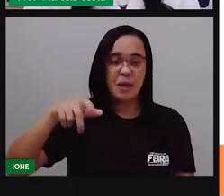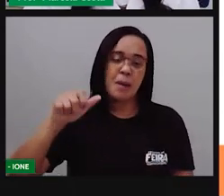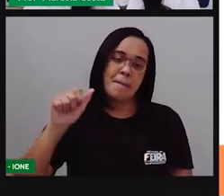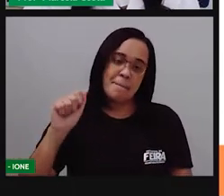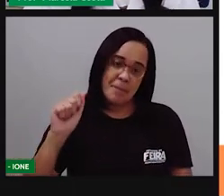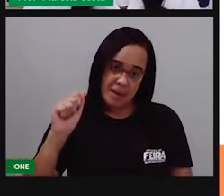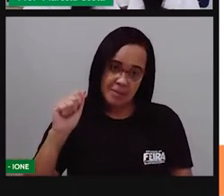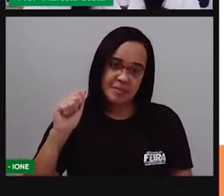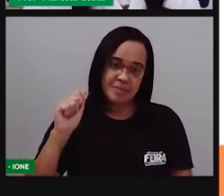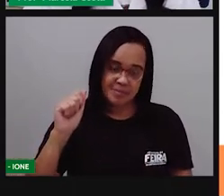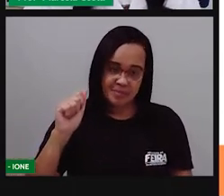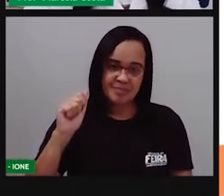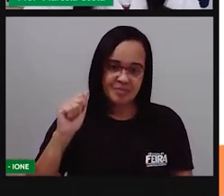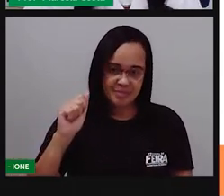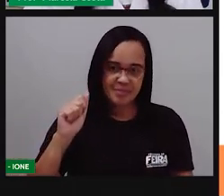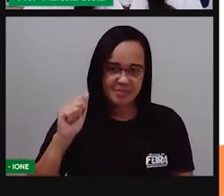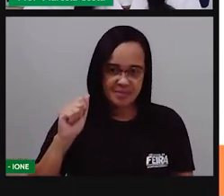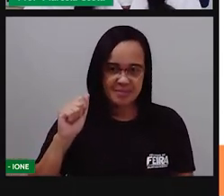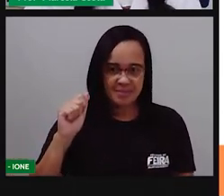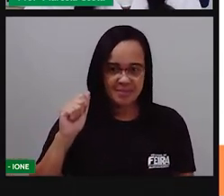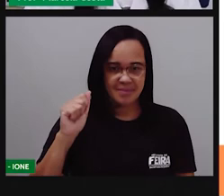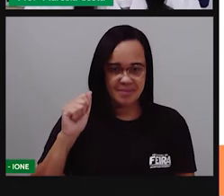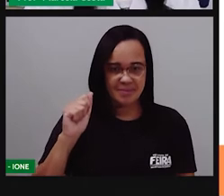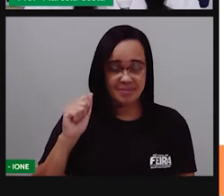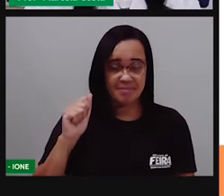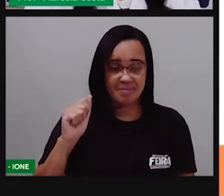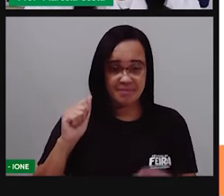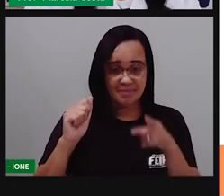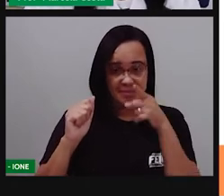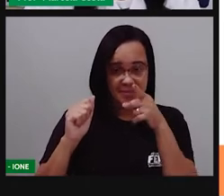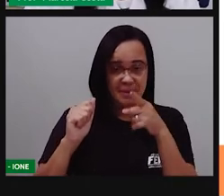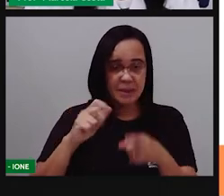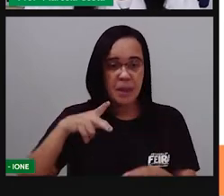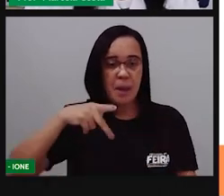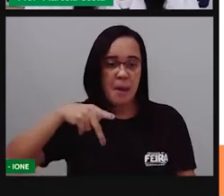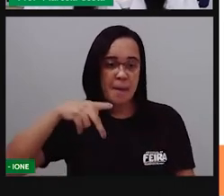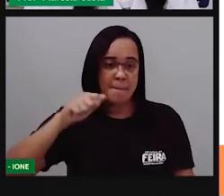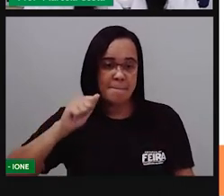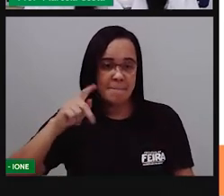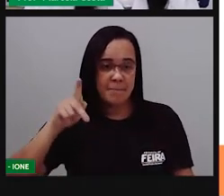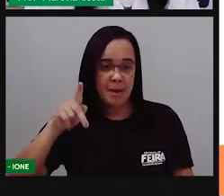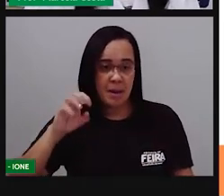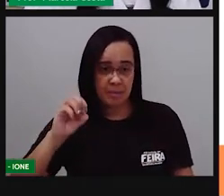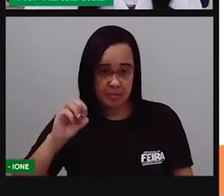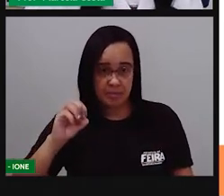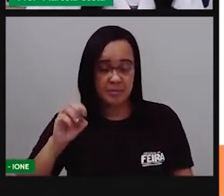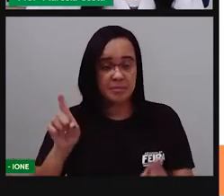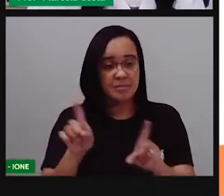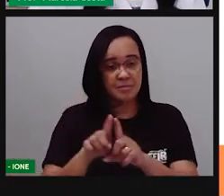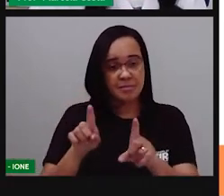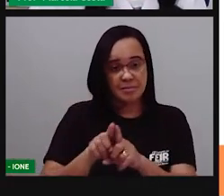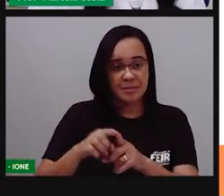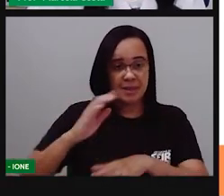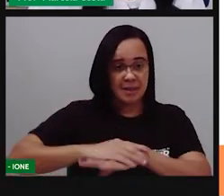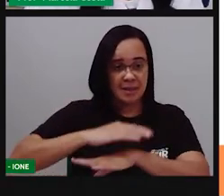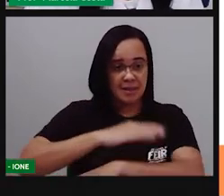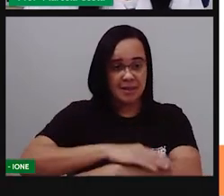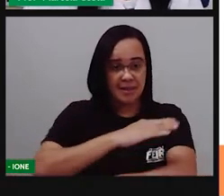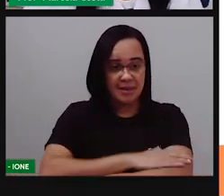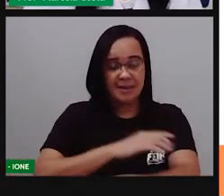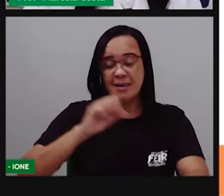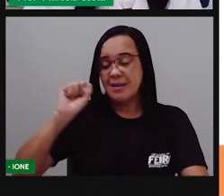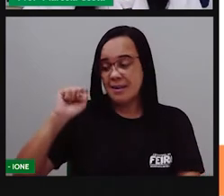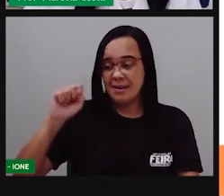inicial da palavra papo. Olha. E formei a palavra